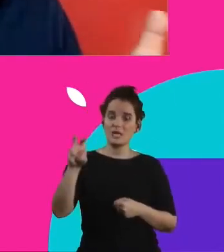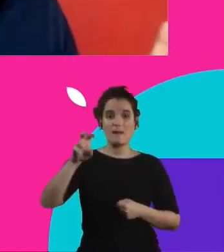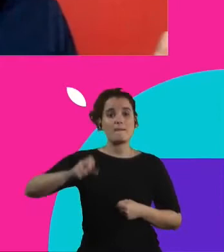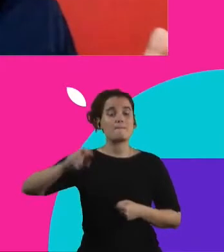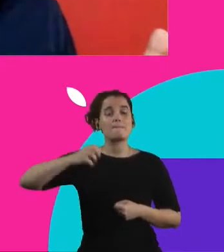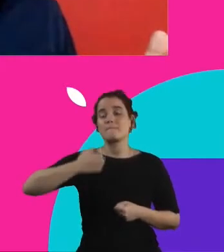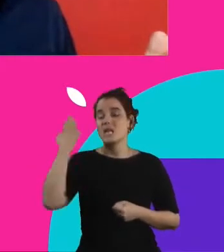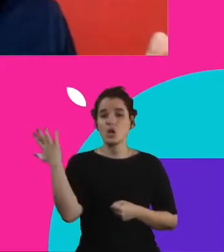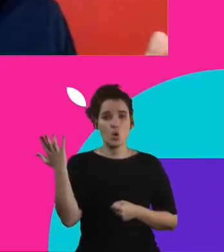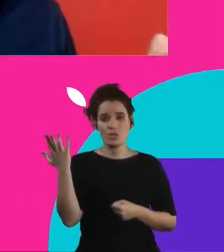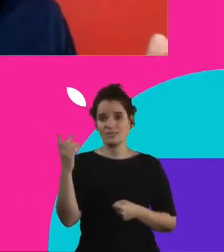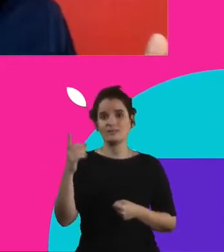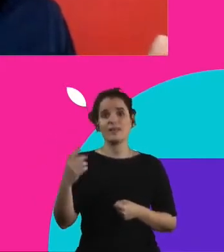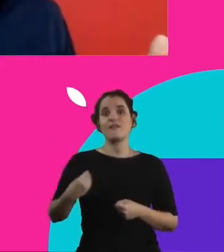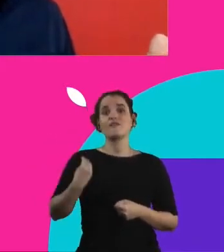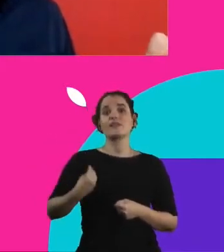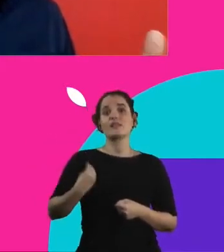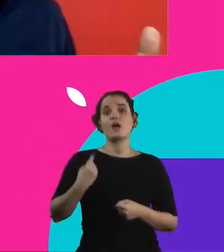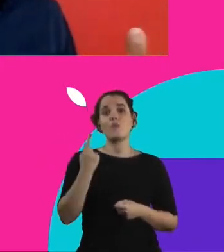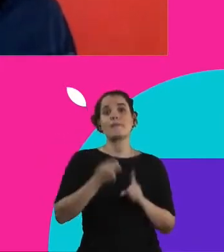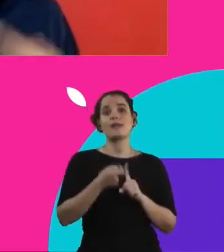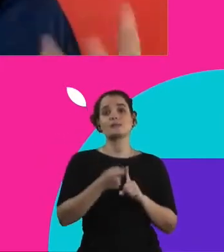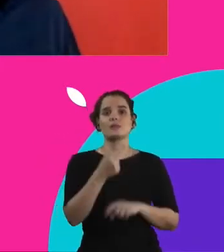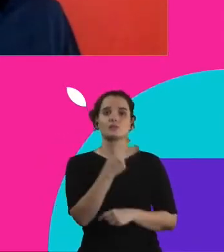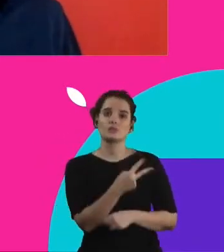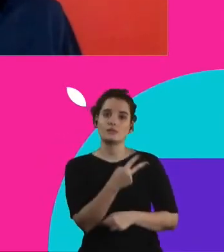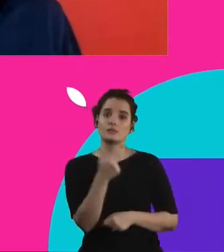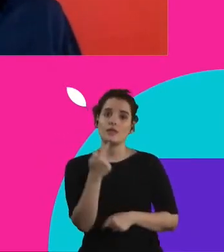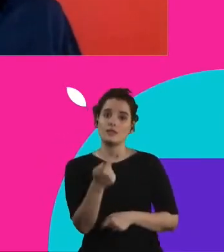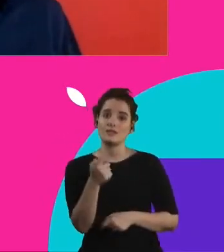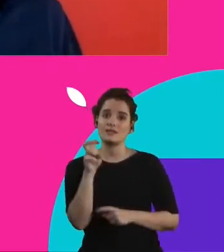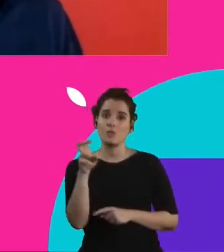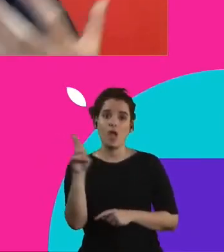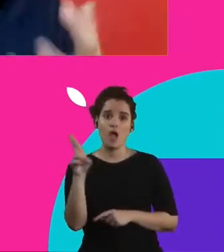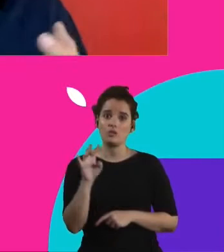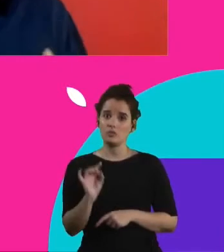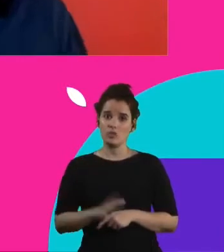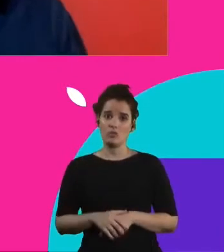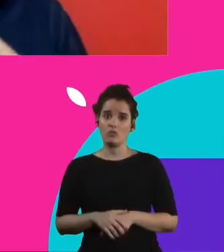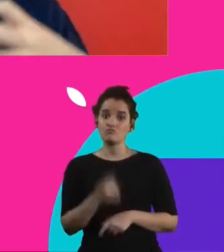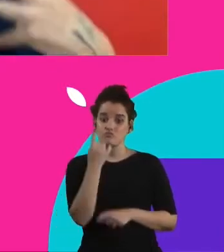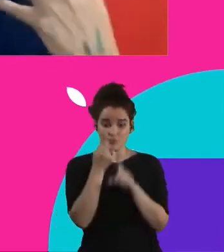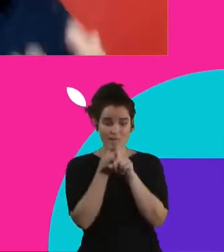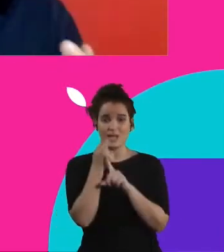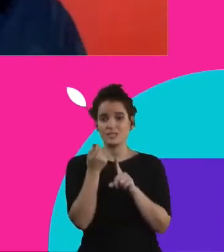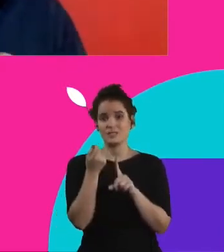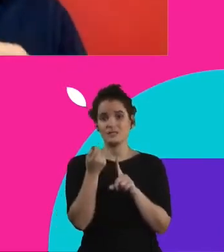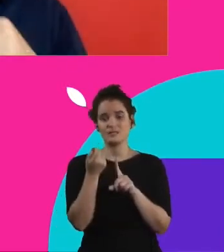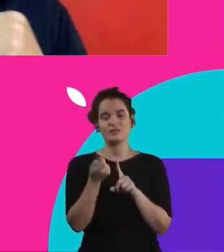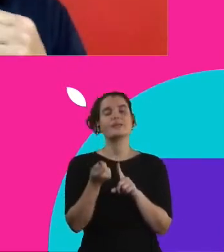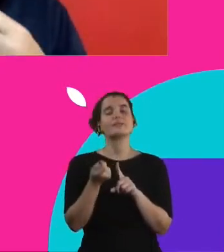275 reais per capita por mês, um quarto de um salário mínimo, e desses 74% são